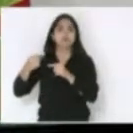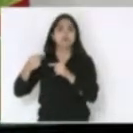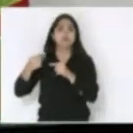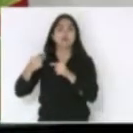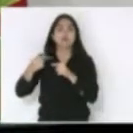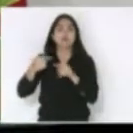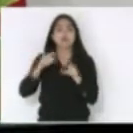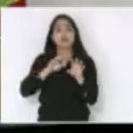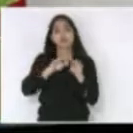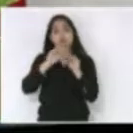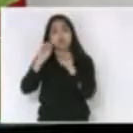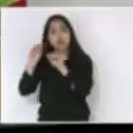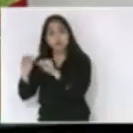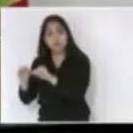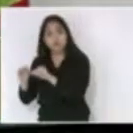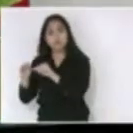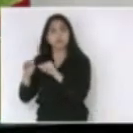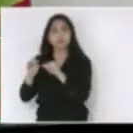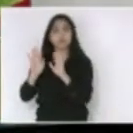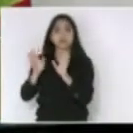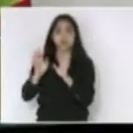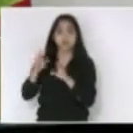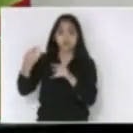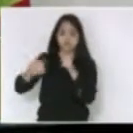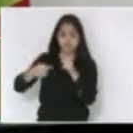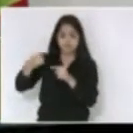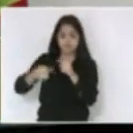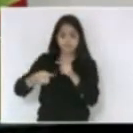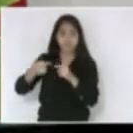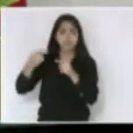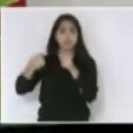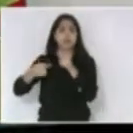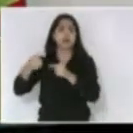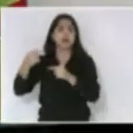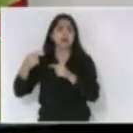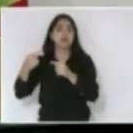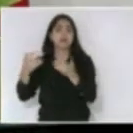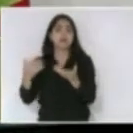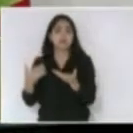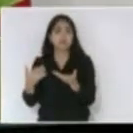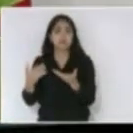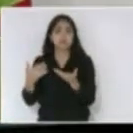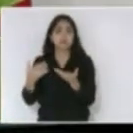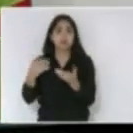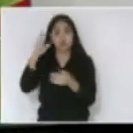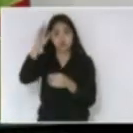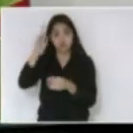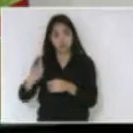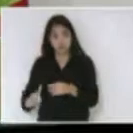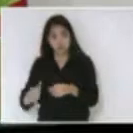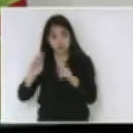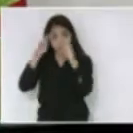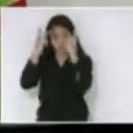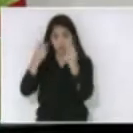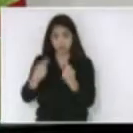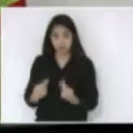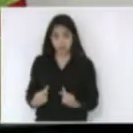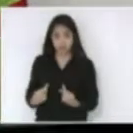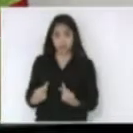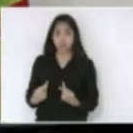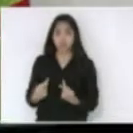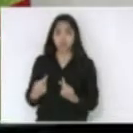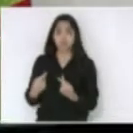casa já tem um debate longo discutindo também os direitos humanos dos nossos